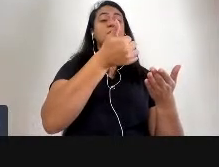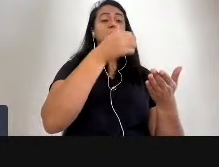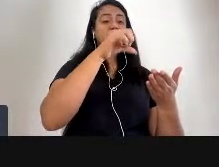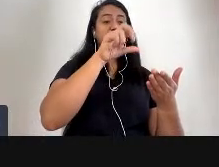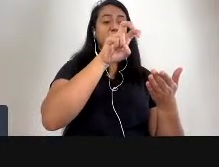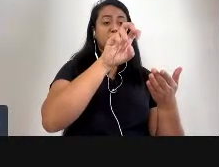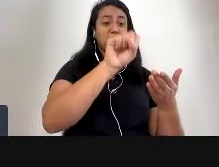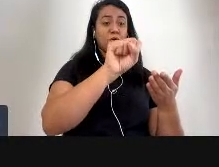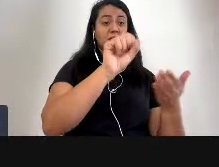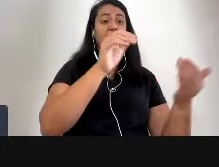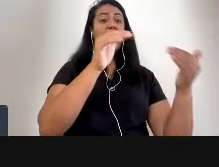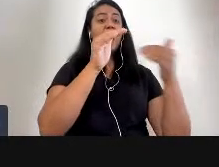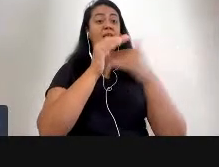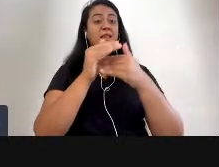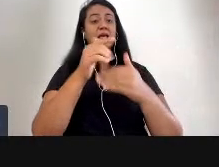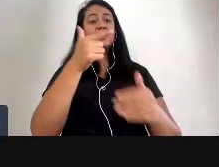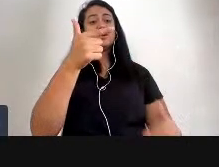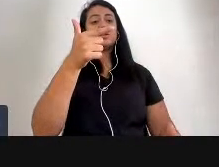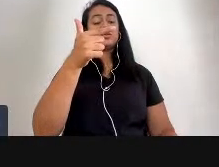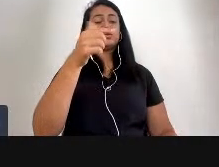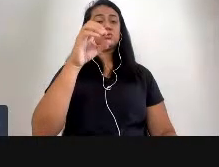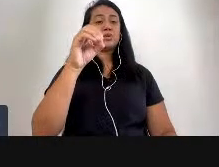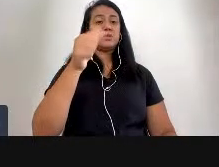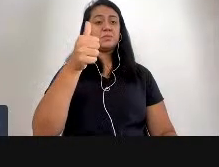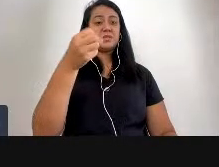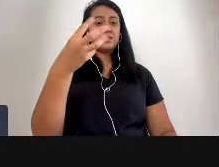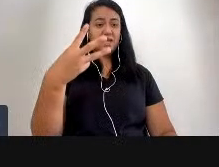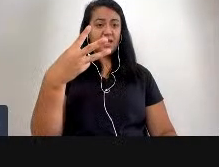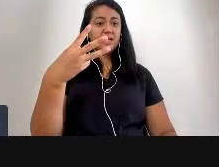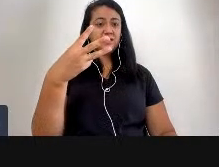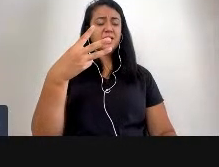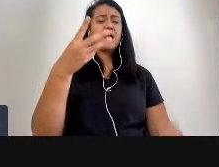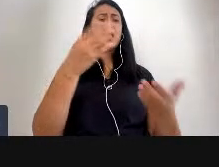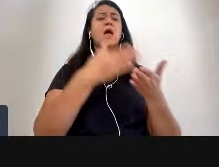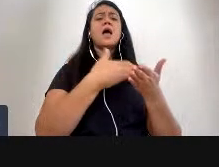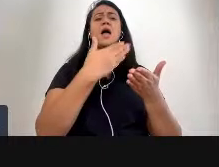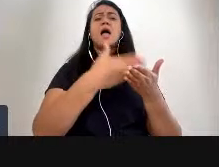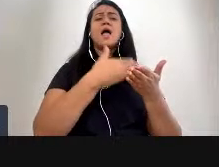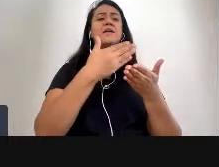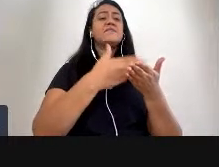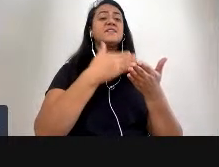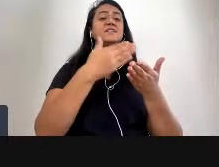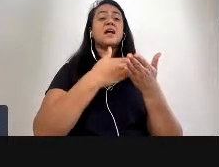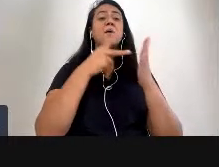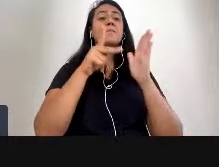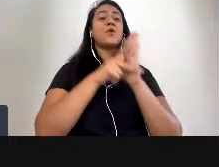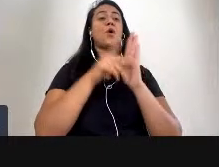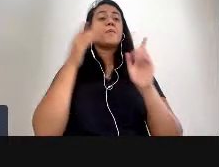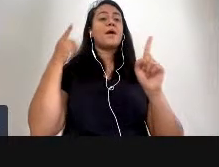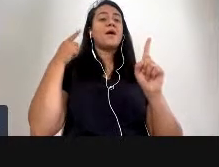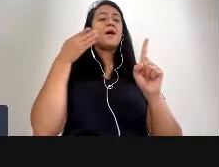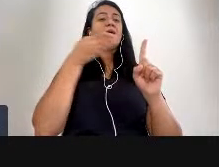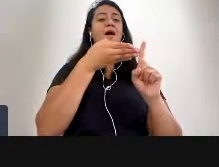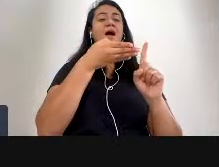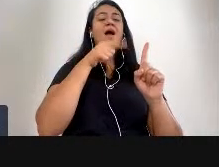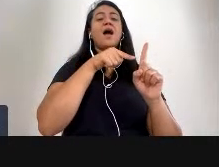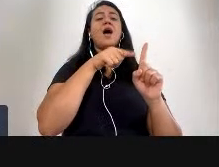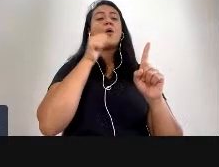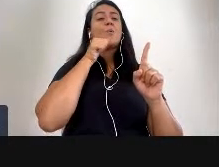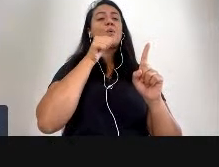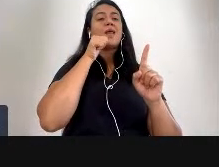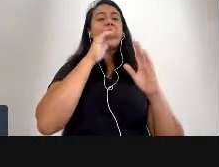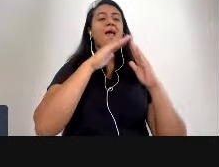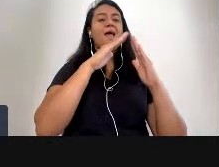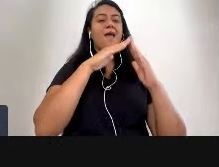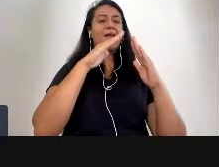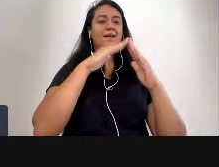Cláudia a nossa revista Cláudia brasileira é uma revista para as donas de casa mas quais donas de casa as donas